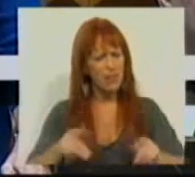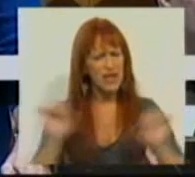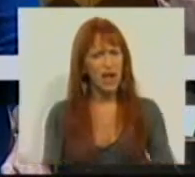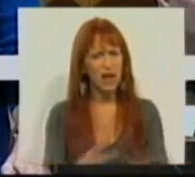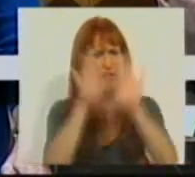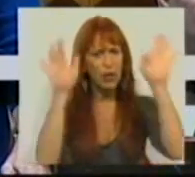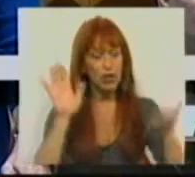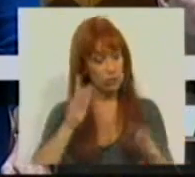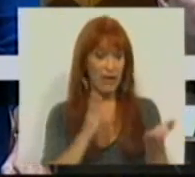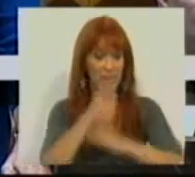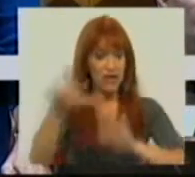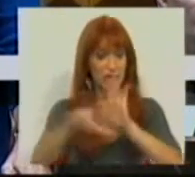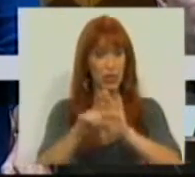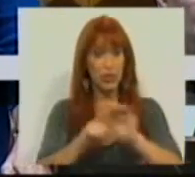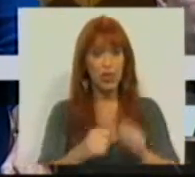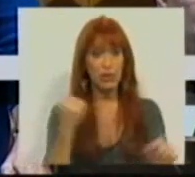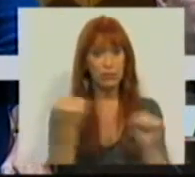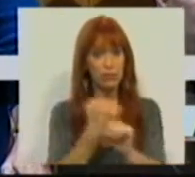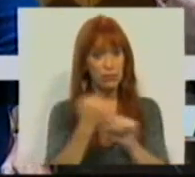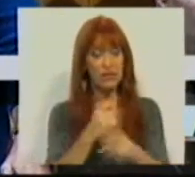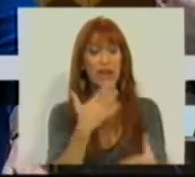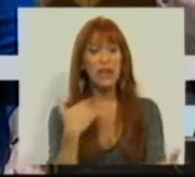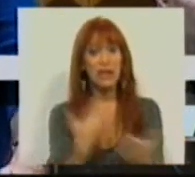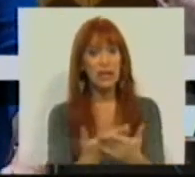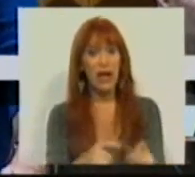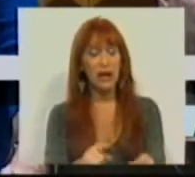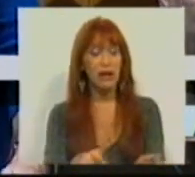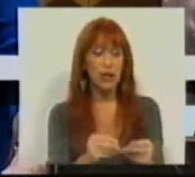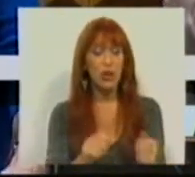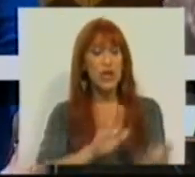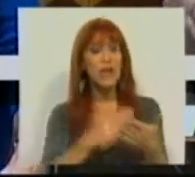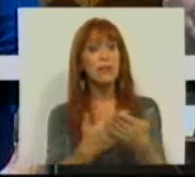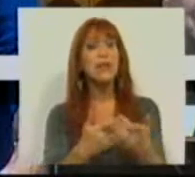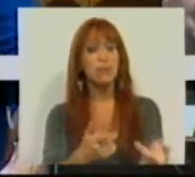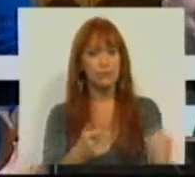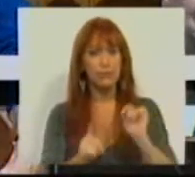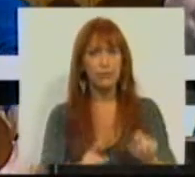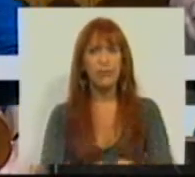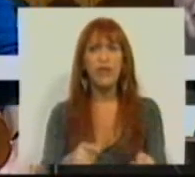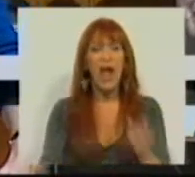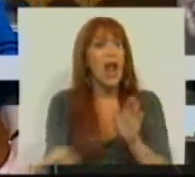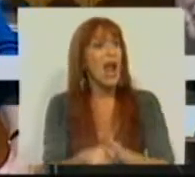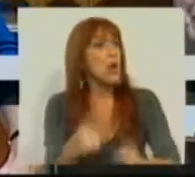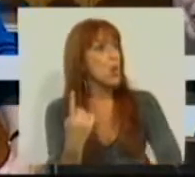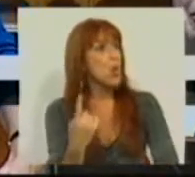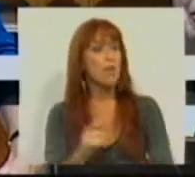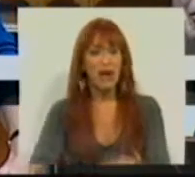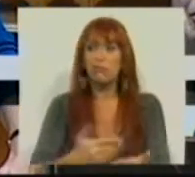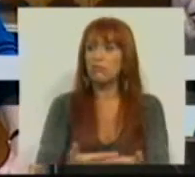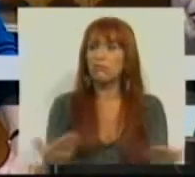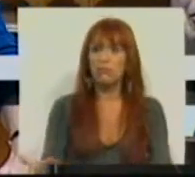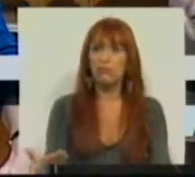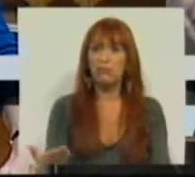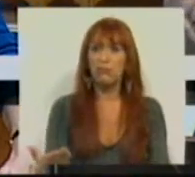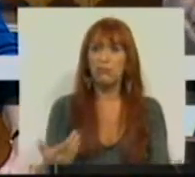clarificar por lei as soluções adequadas com natureza interpretativa. Portanto, uma lei que interpreta,